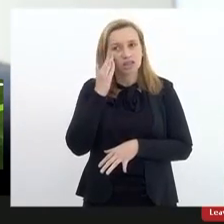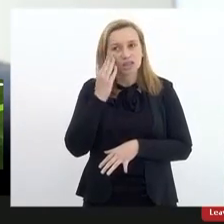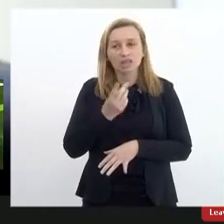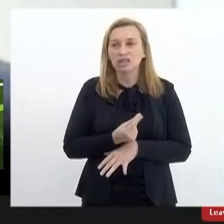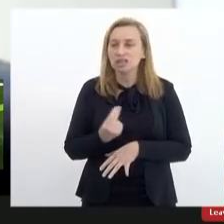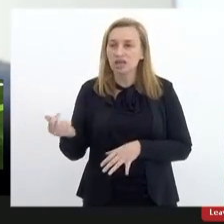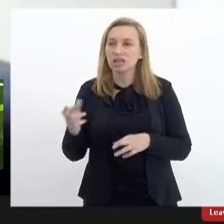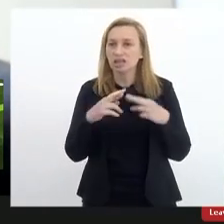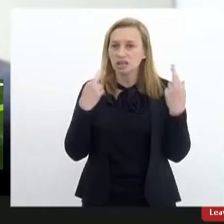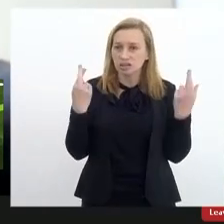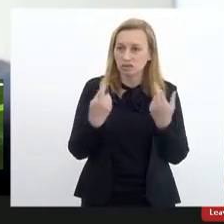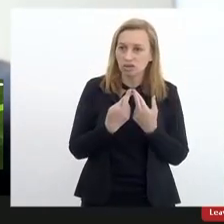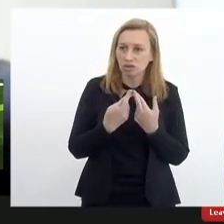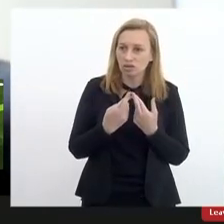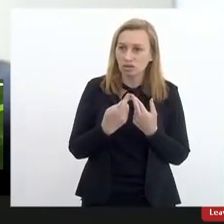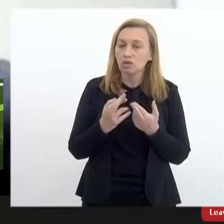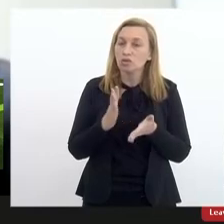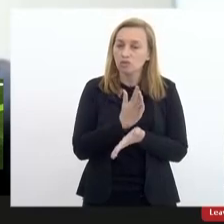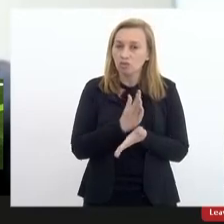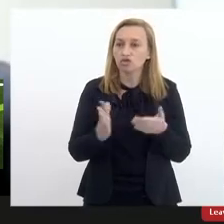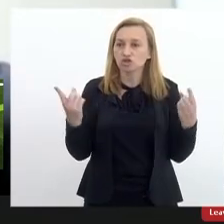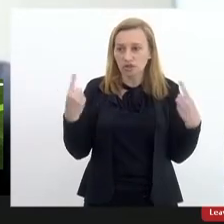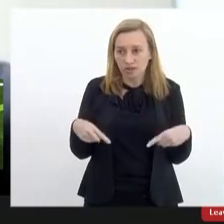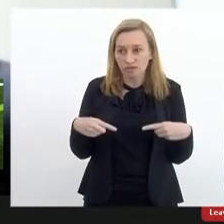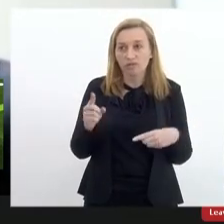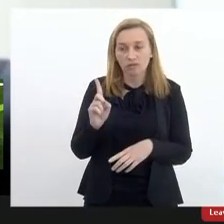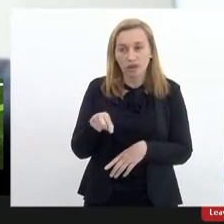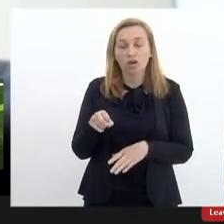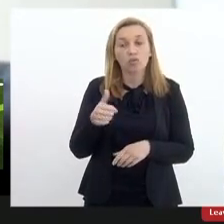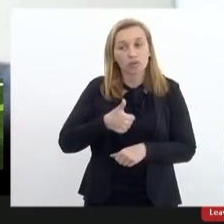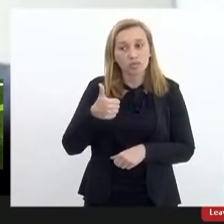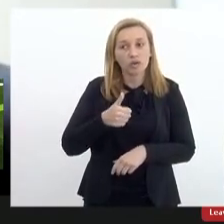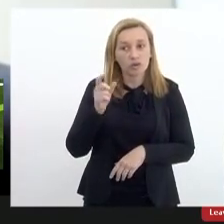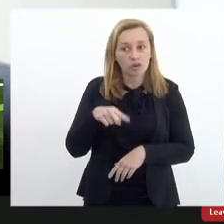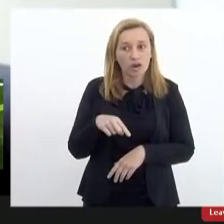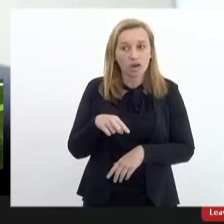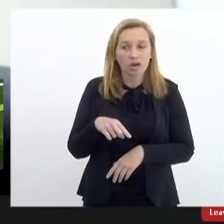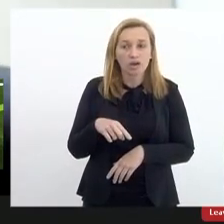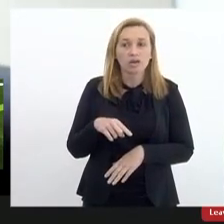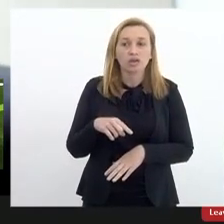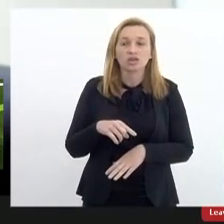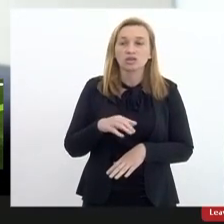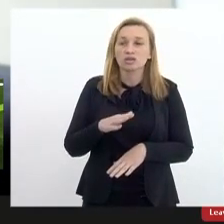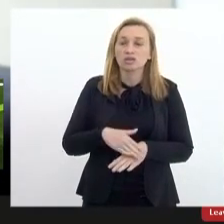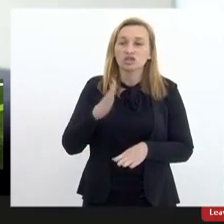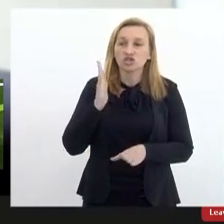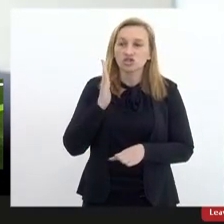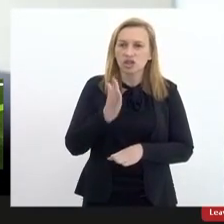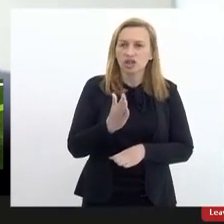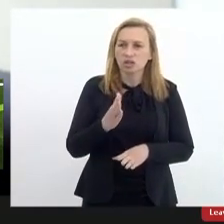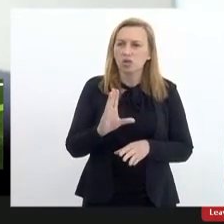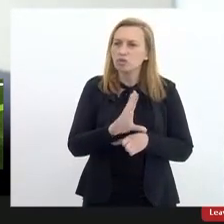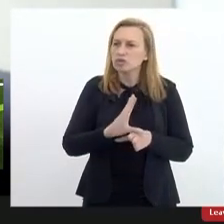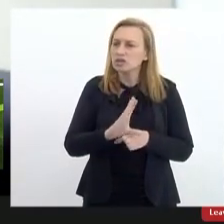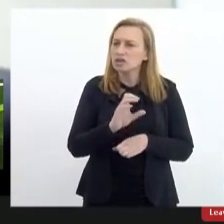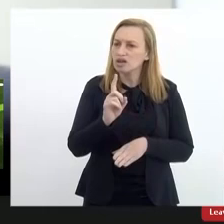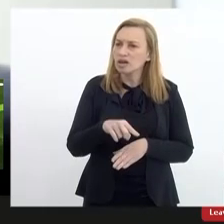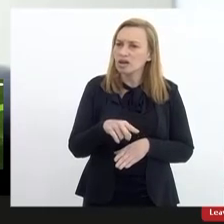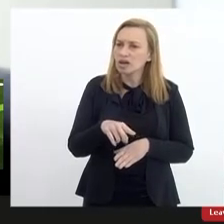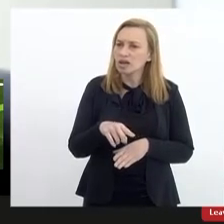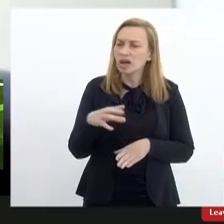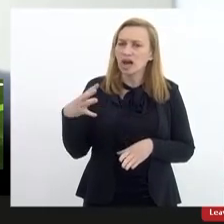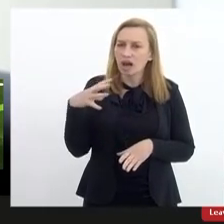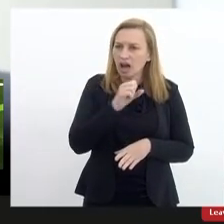dessa audiência com alguns desafios o primeiro dele mais diretamente ao conselho de forma